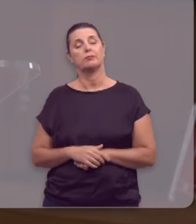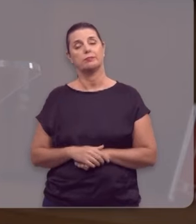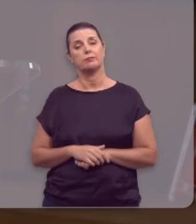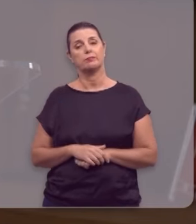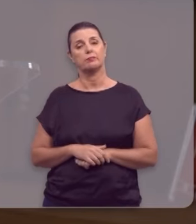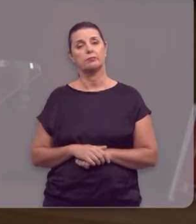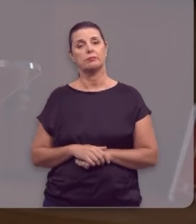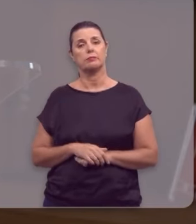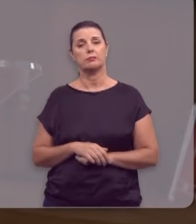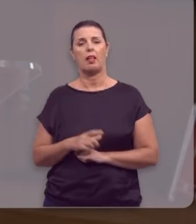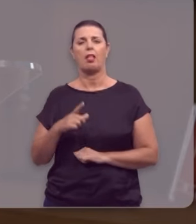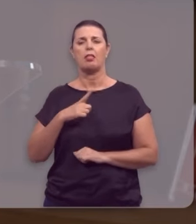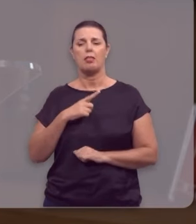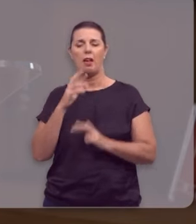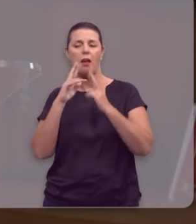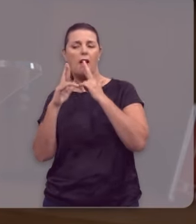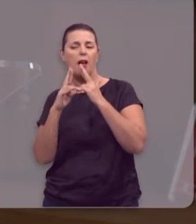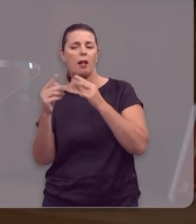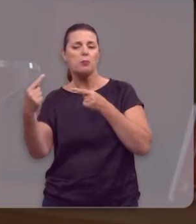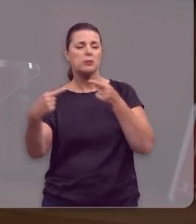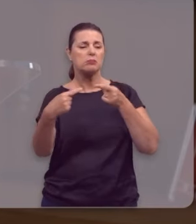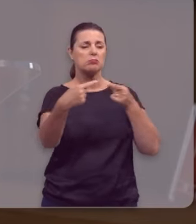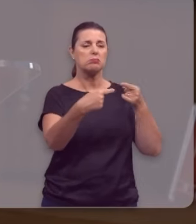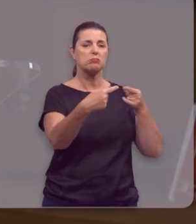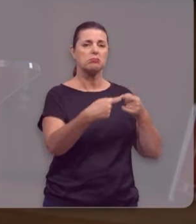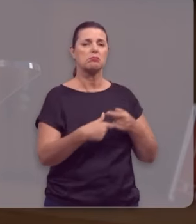temos queixas uns dos outros.